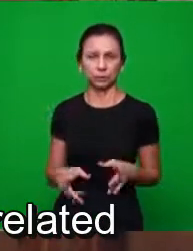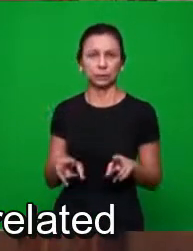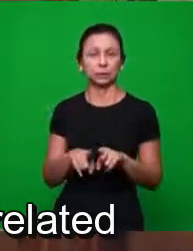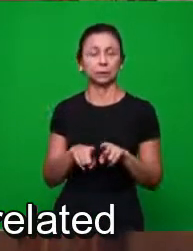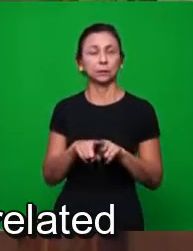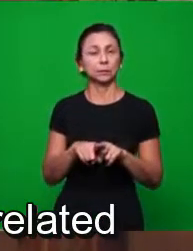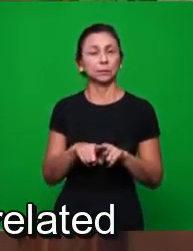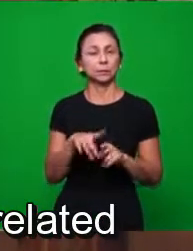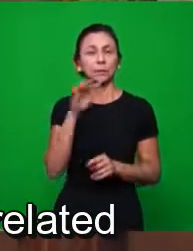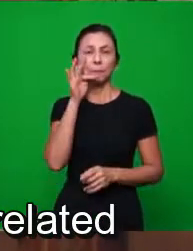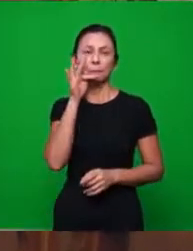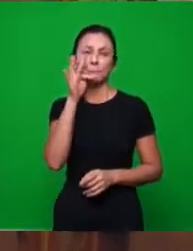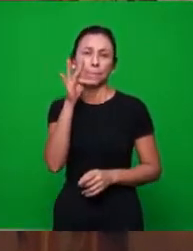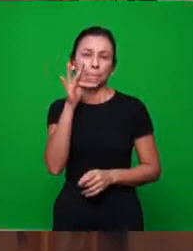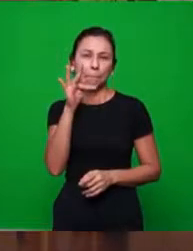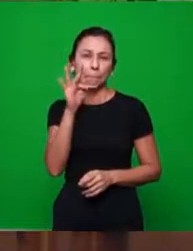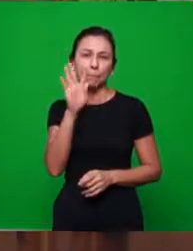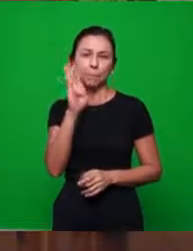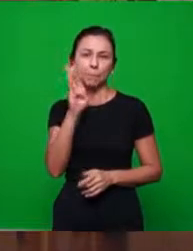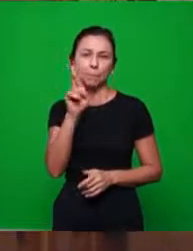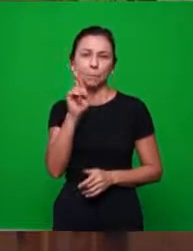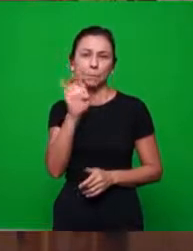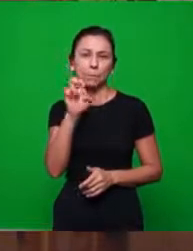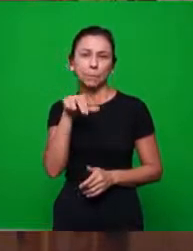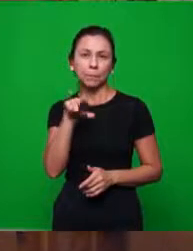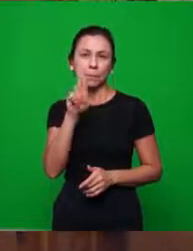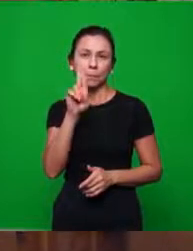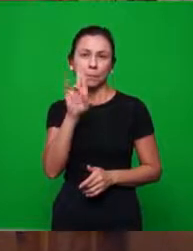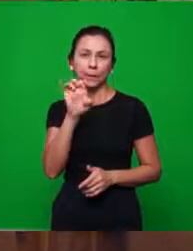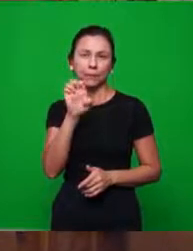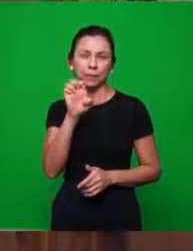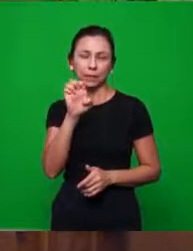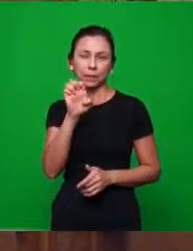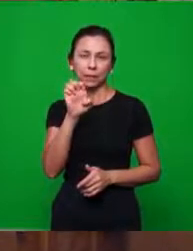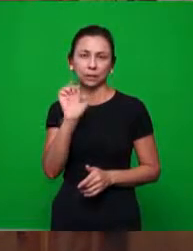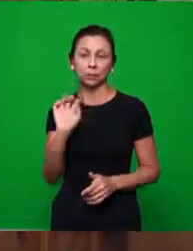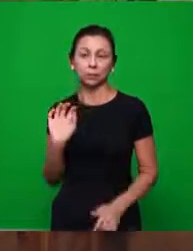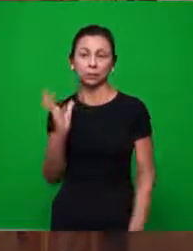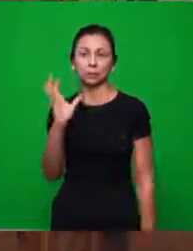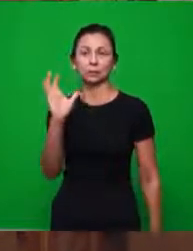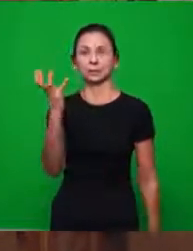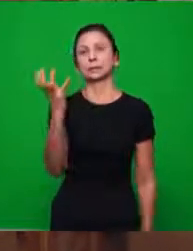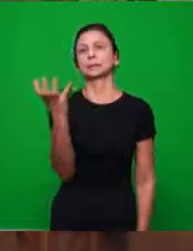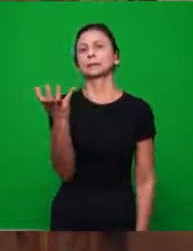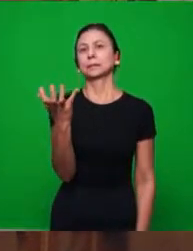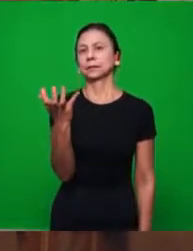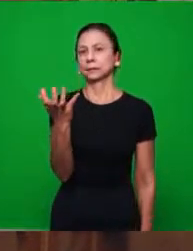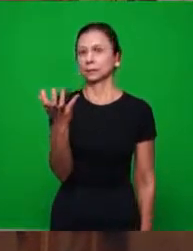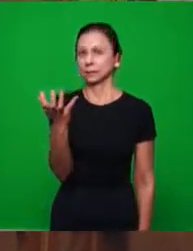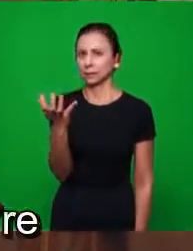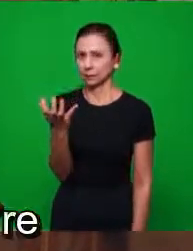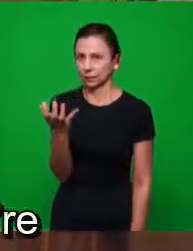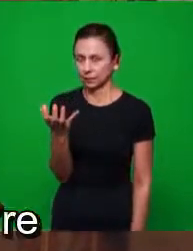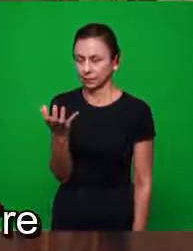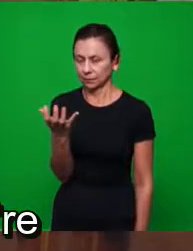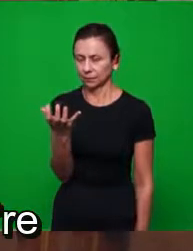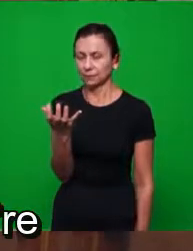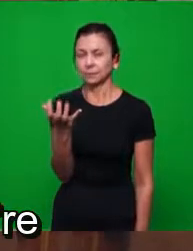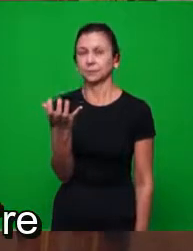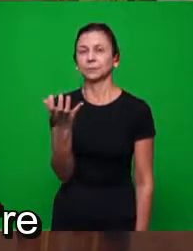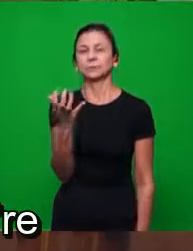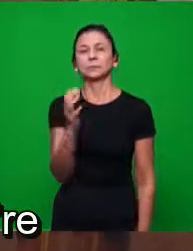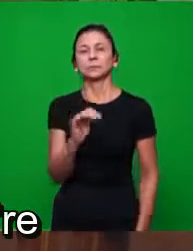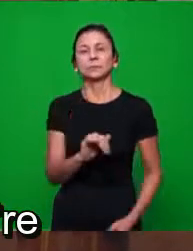breve está relacionada com os acontecimentos que já não são tratados mais